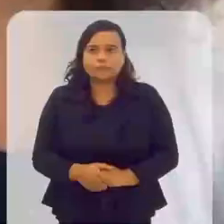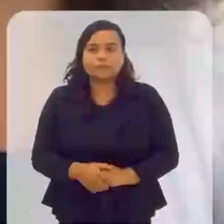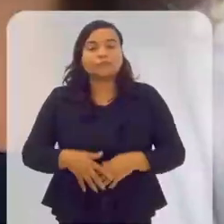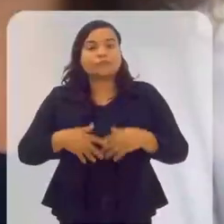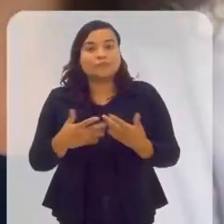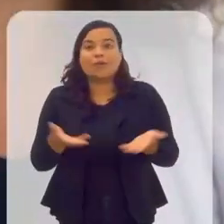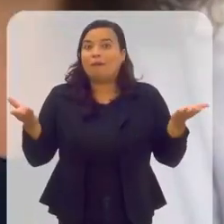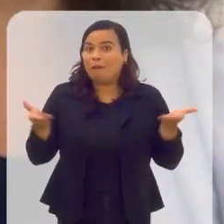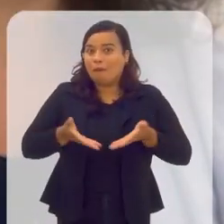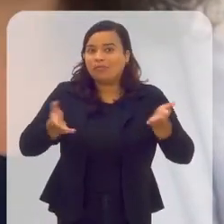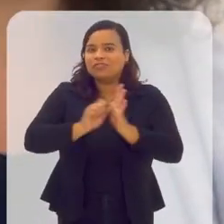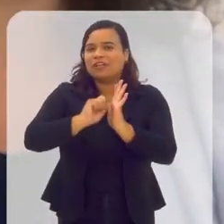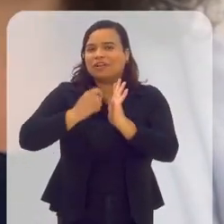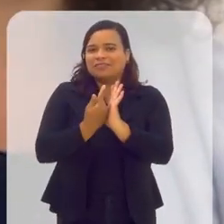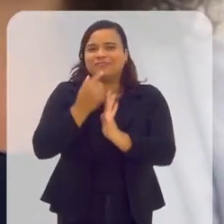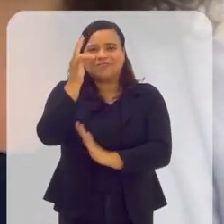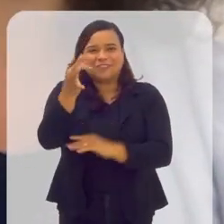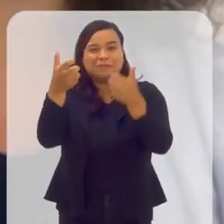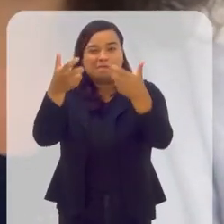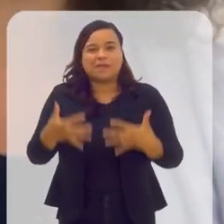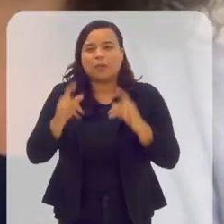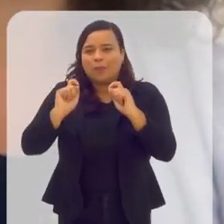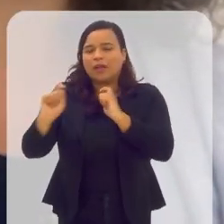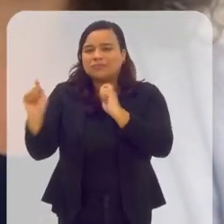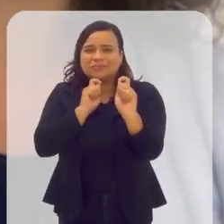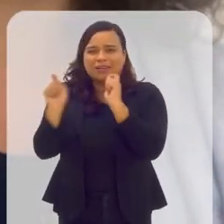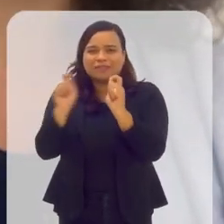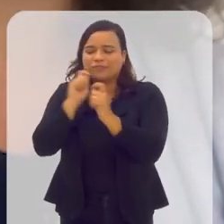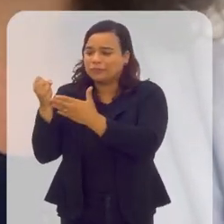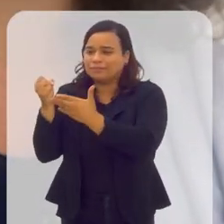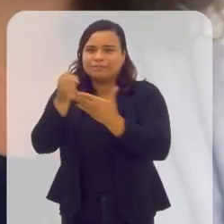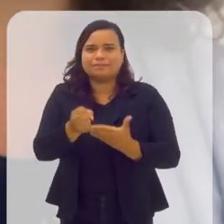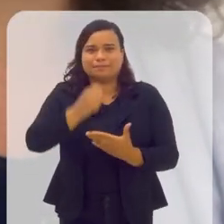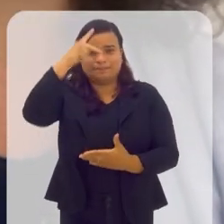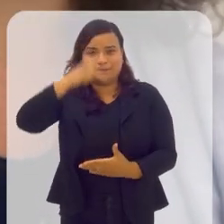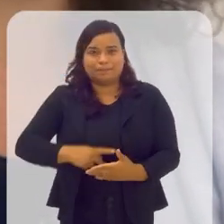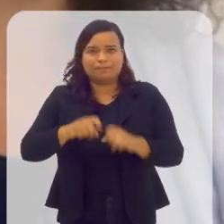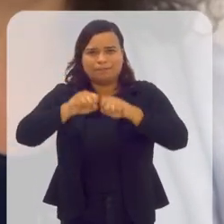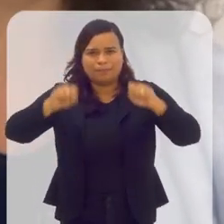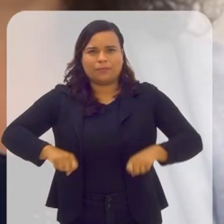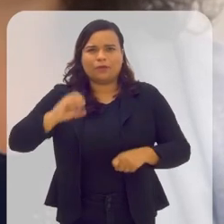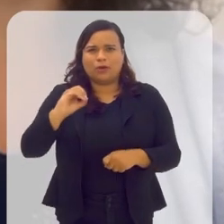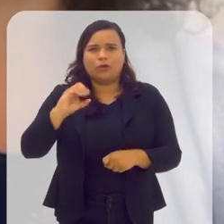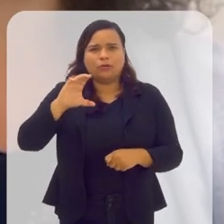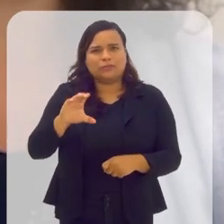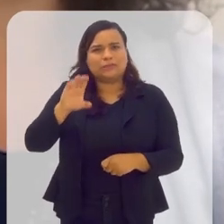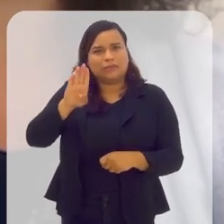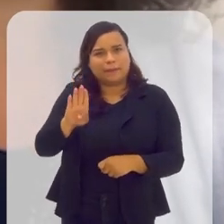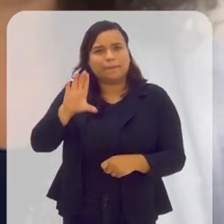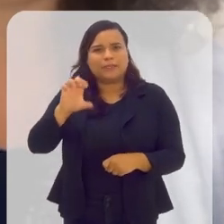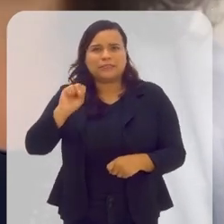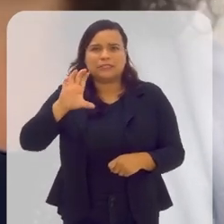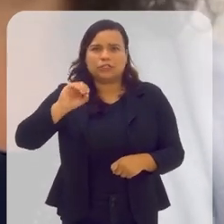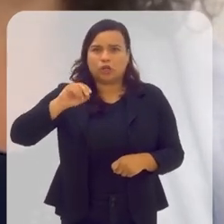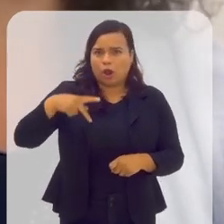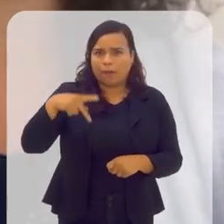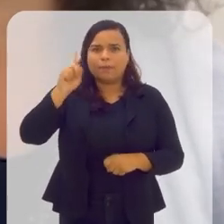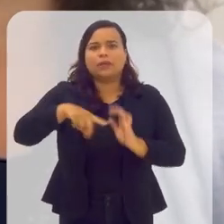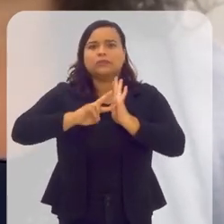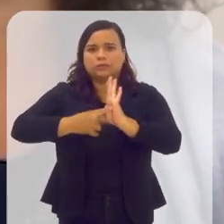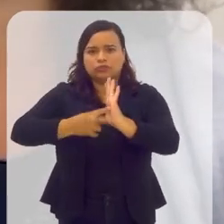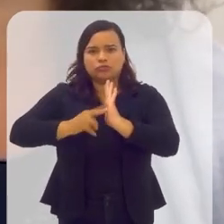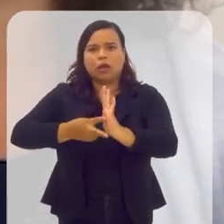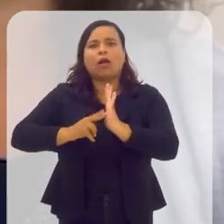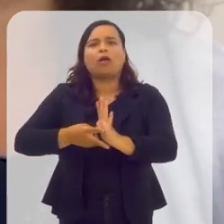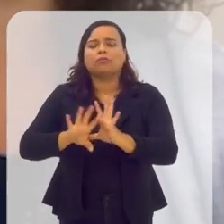O capítulo Agenda de Futuro de hoje traz como entrevistado o presidente do sistema OCBCScope, Sindicato e Organização